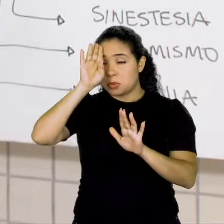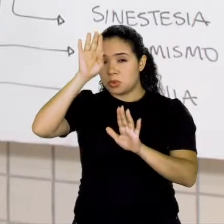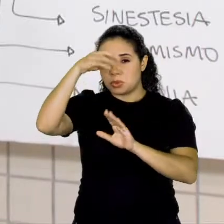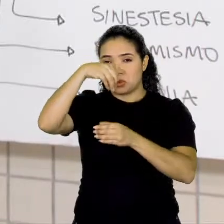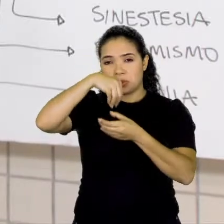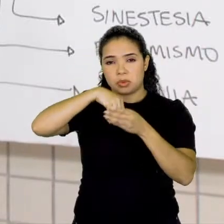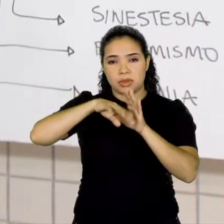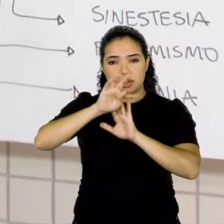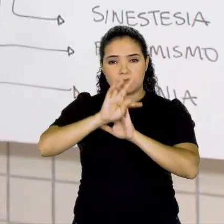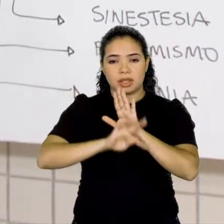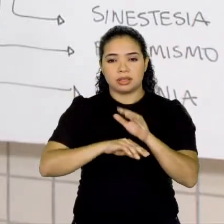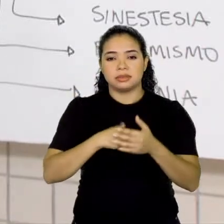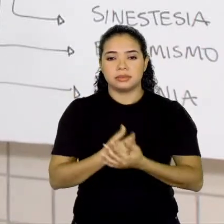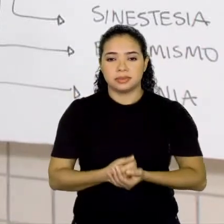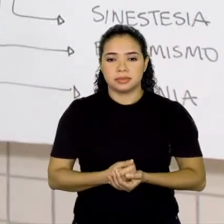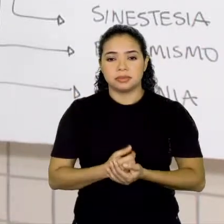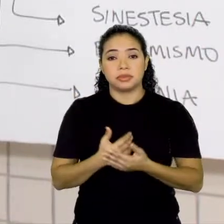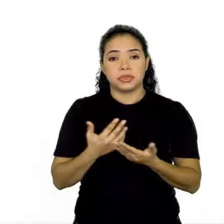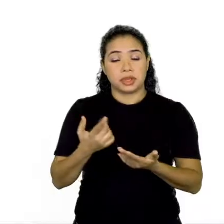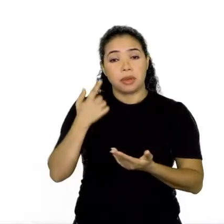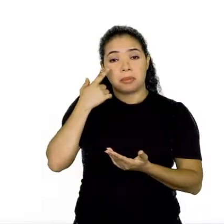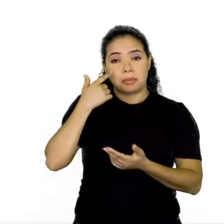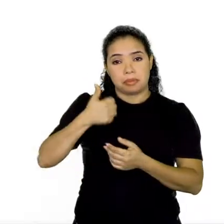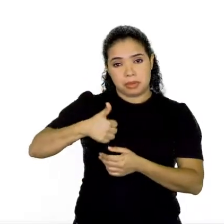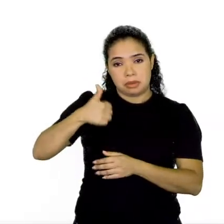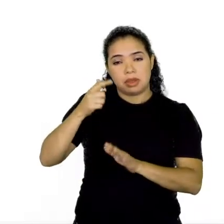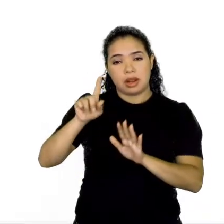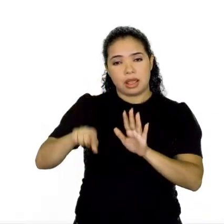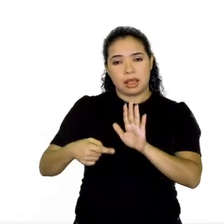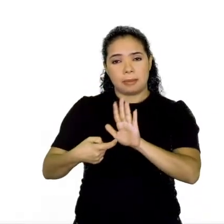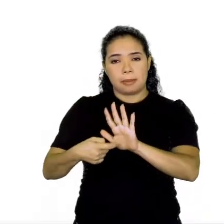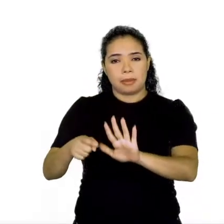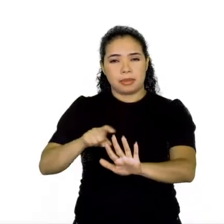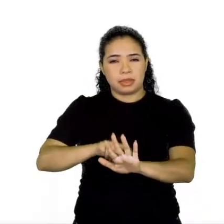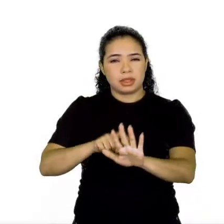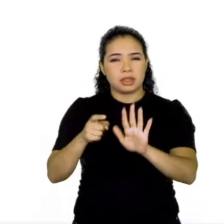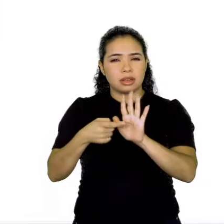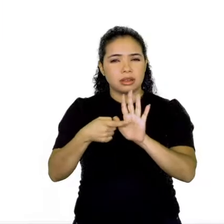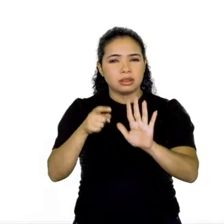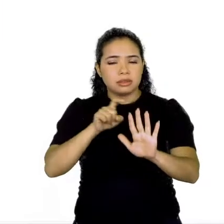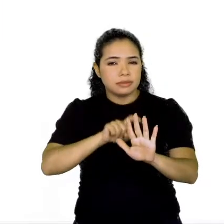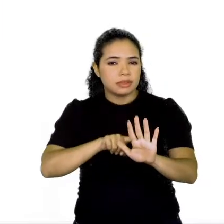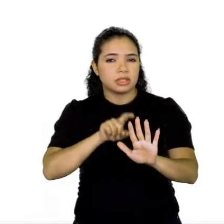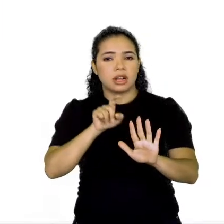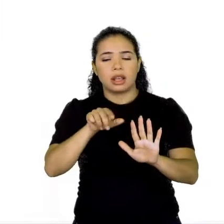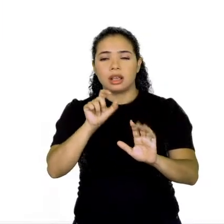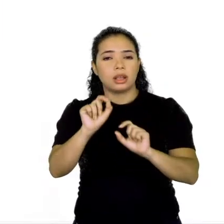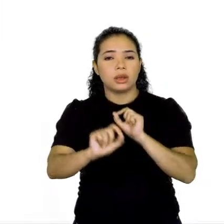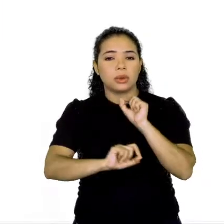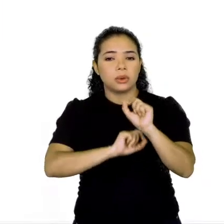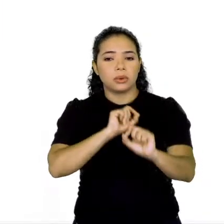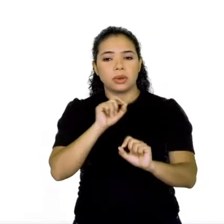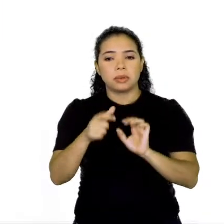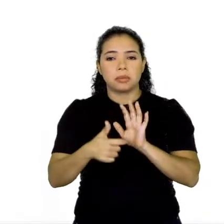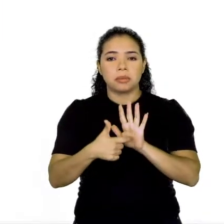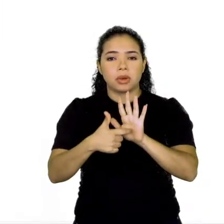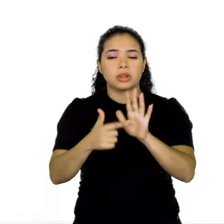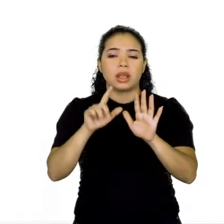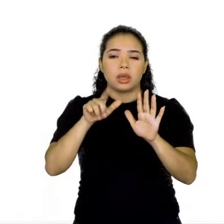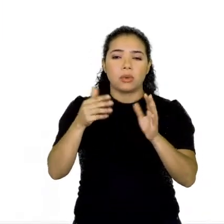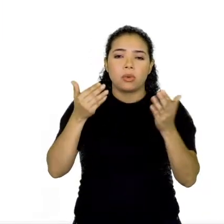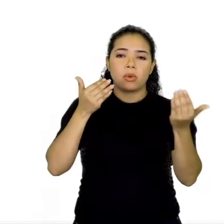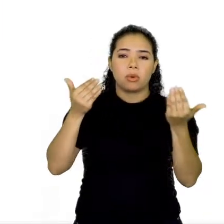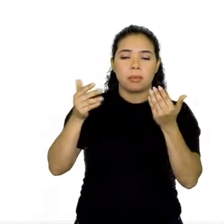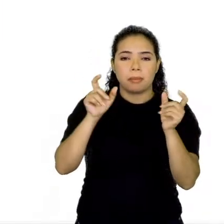vejam só, é a metáfora, né? A metáfora, ela representa uma comparação